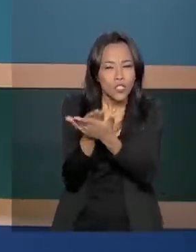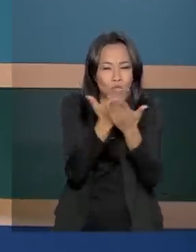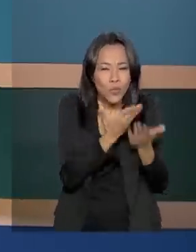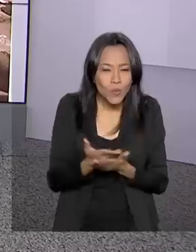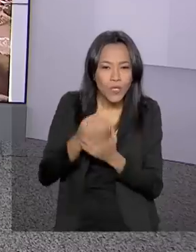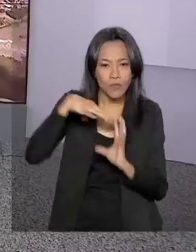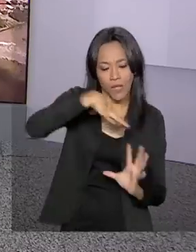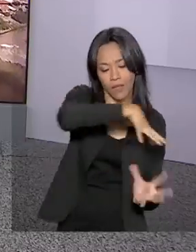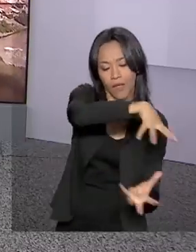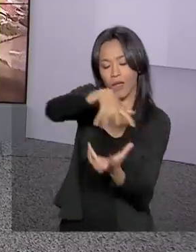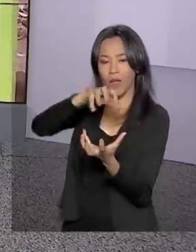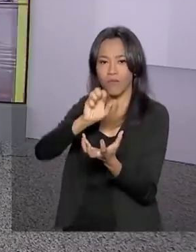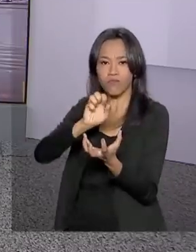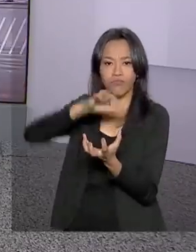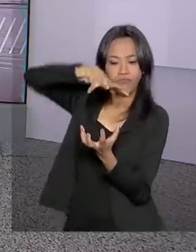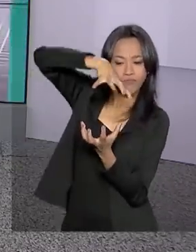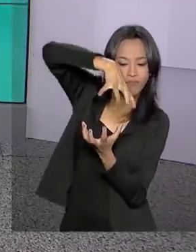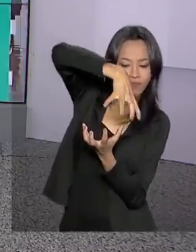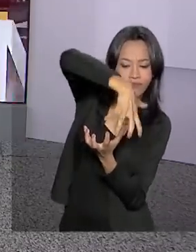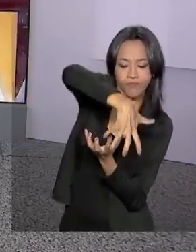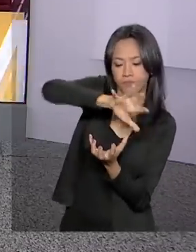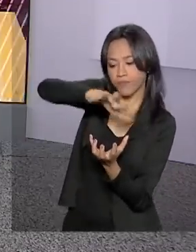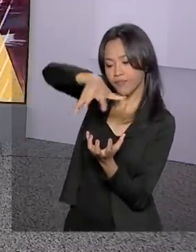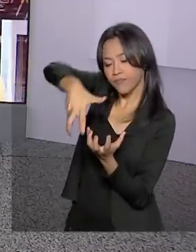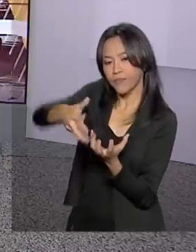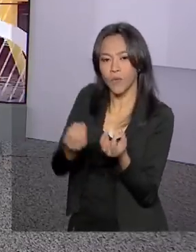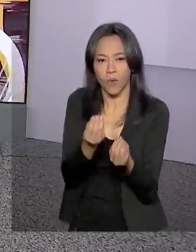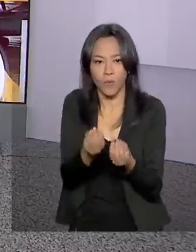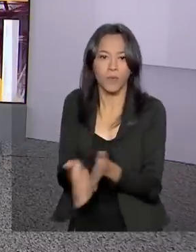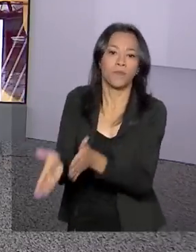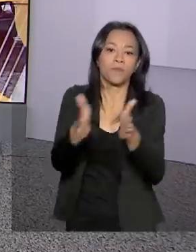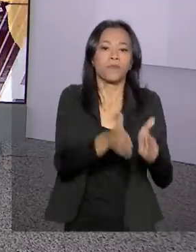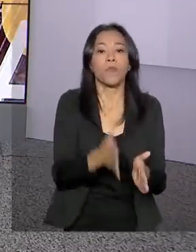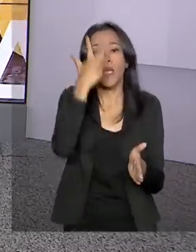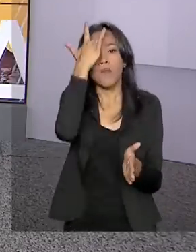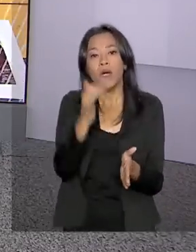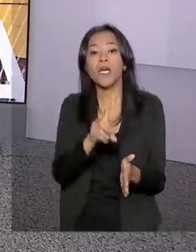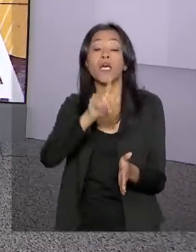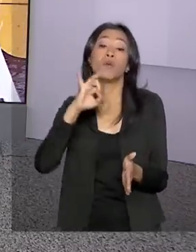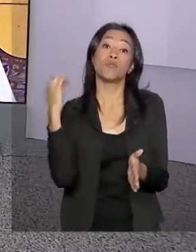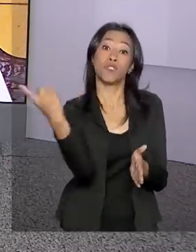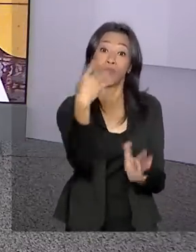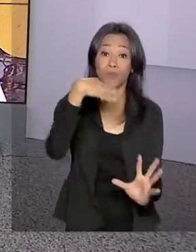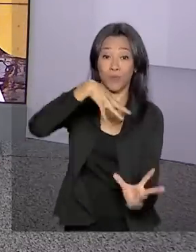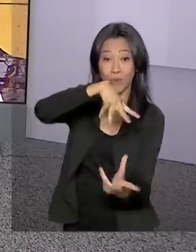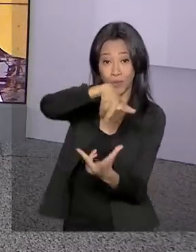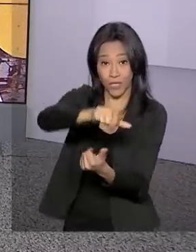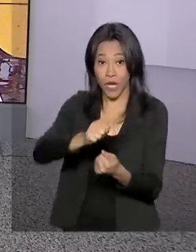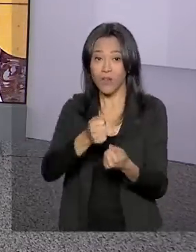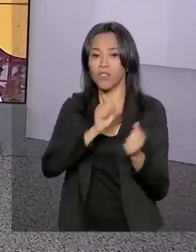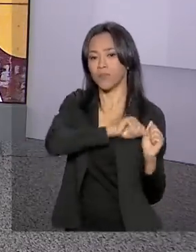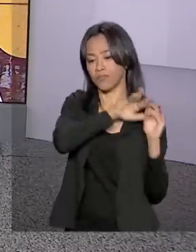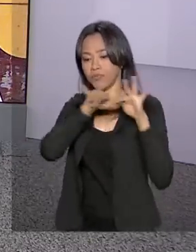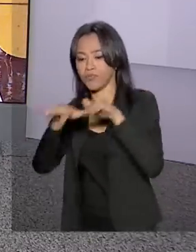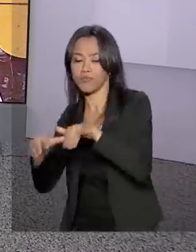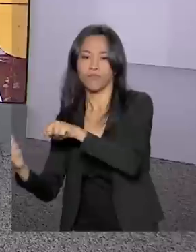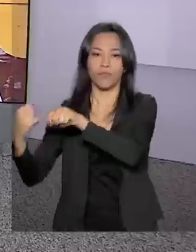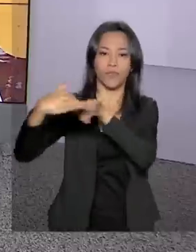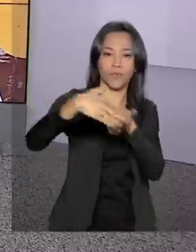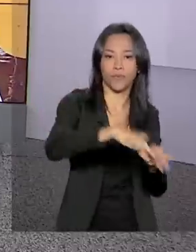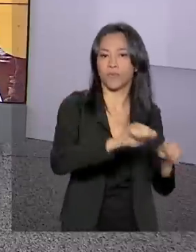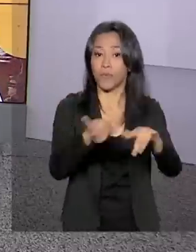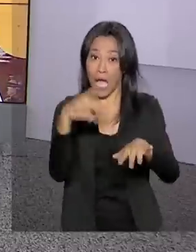Terra. Amanhã é o Dia Mundial do Refugiado. O Brasil tem recebido nos últimos anos uma onda migratória de